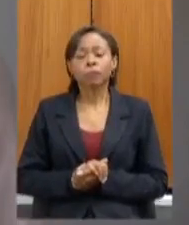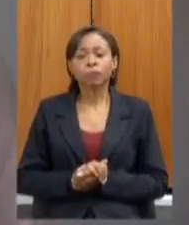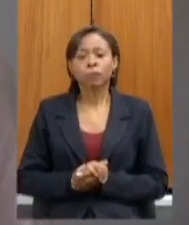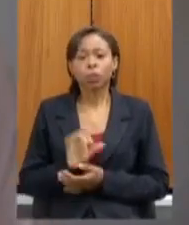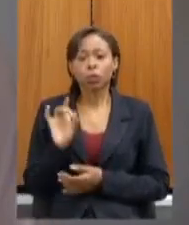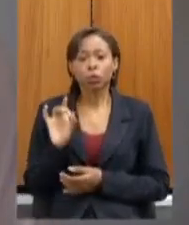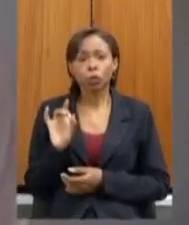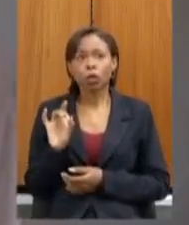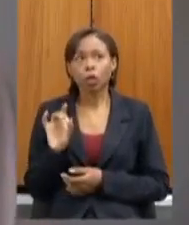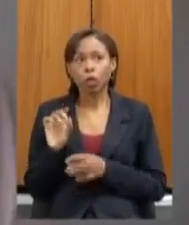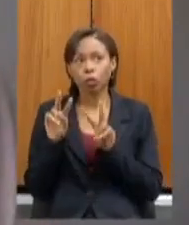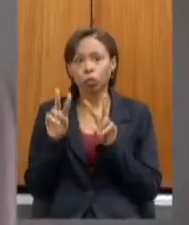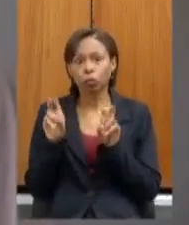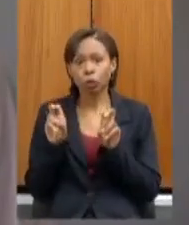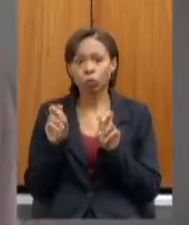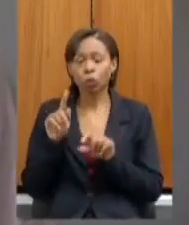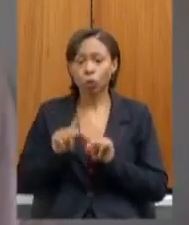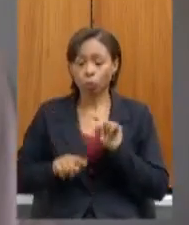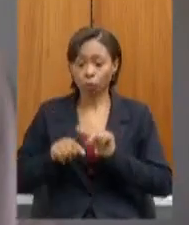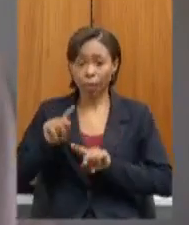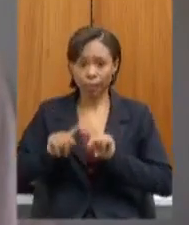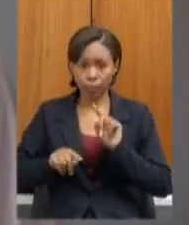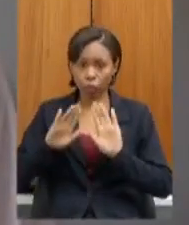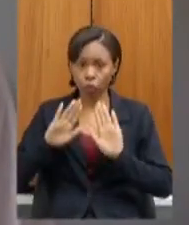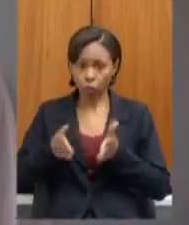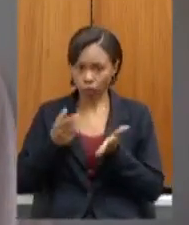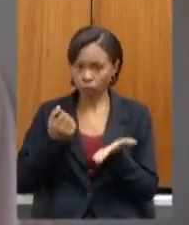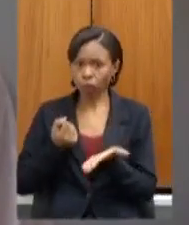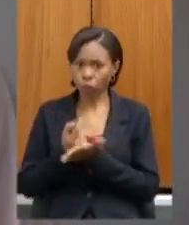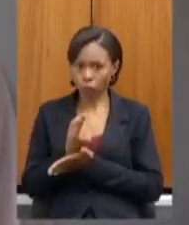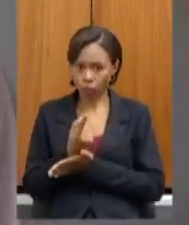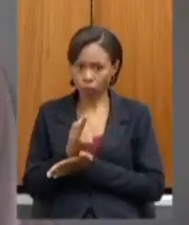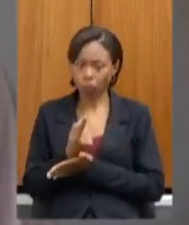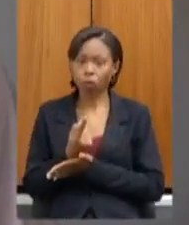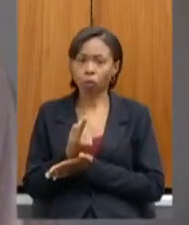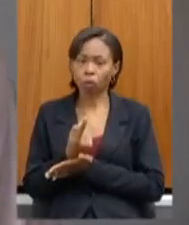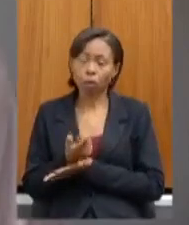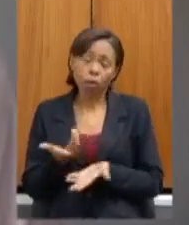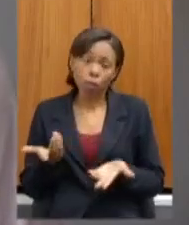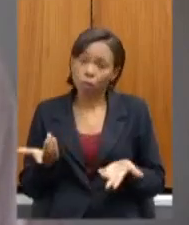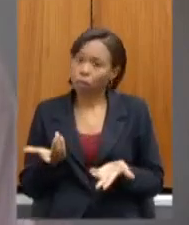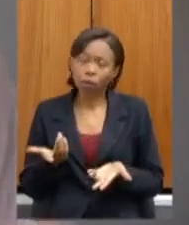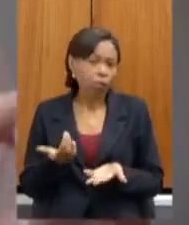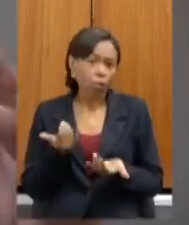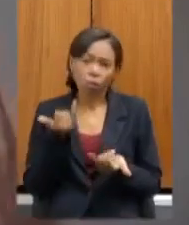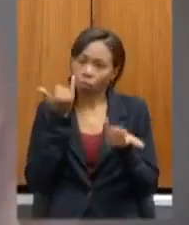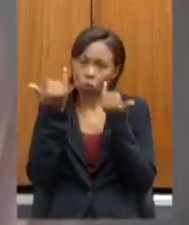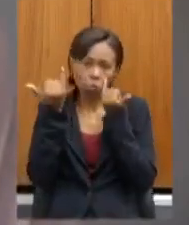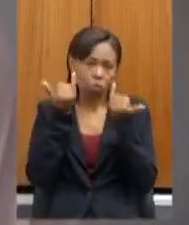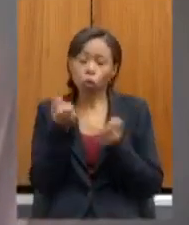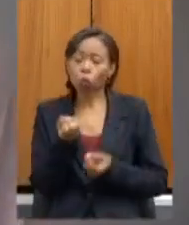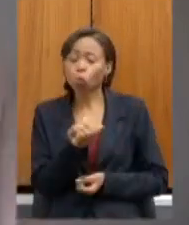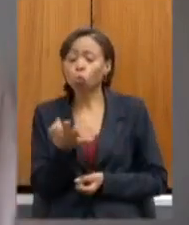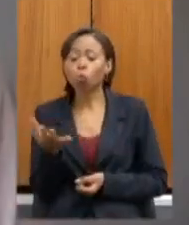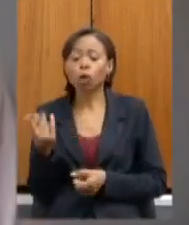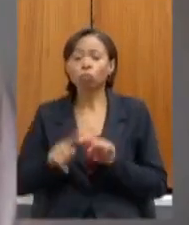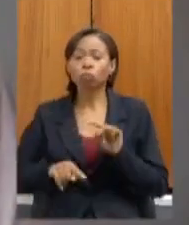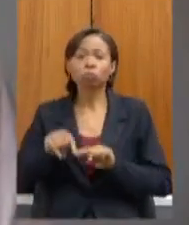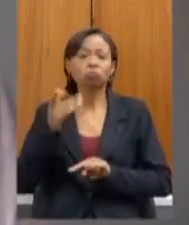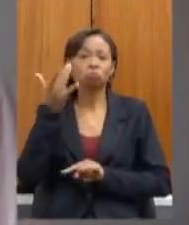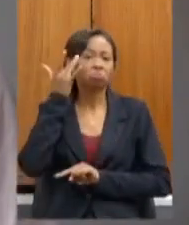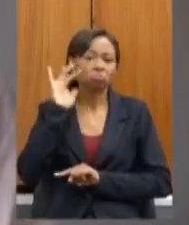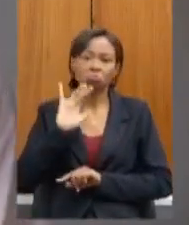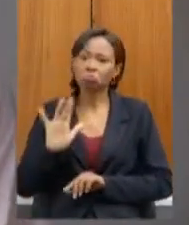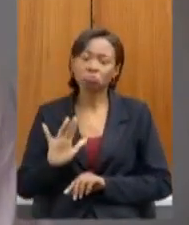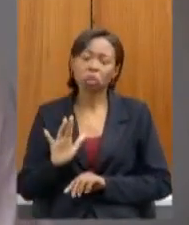itens que já foram adquiridos repito nós já não tenho precisamente informação sobre quantos itens o que eu posso lhe